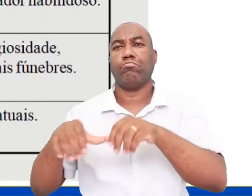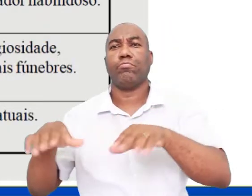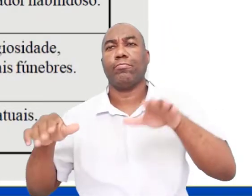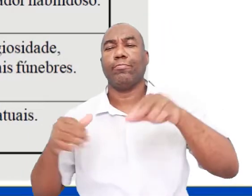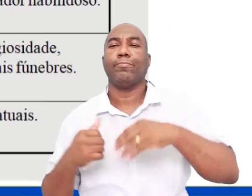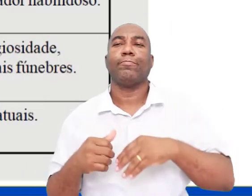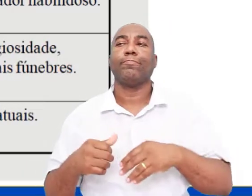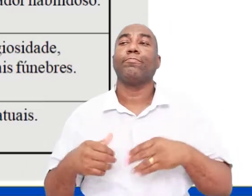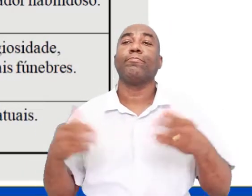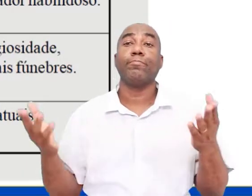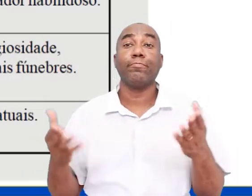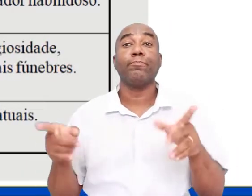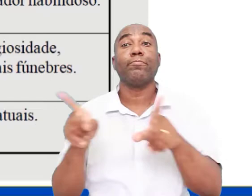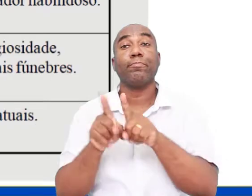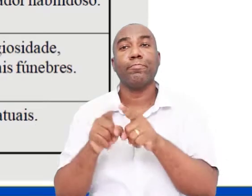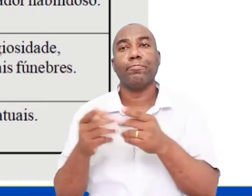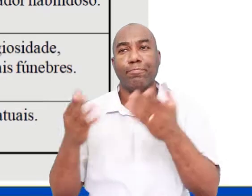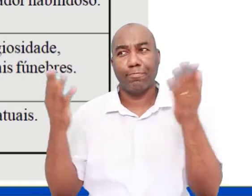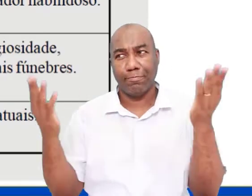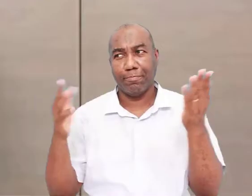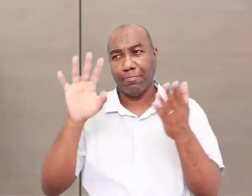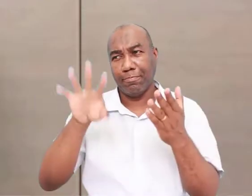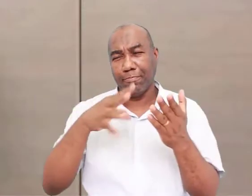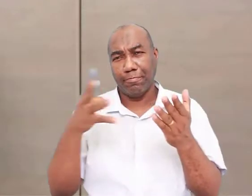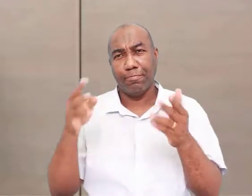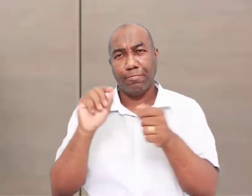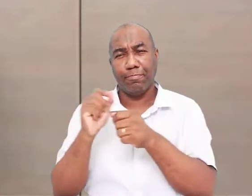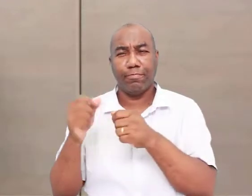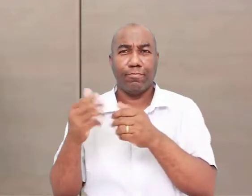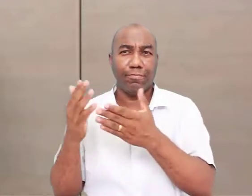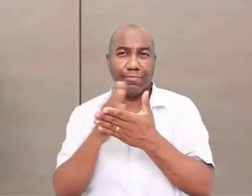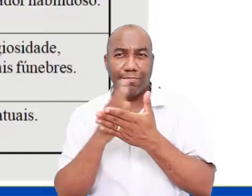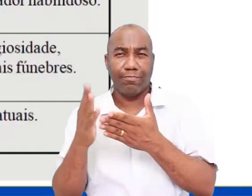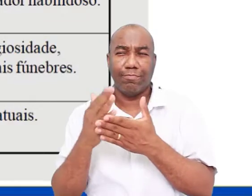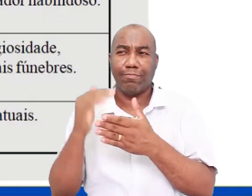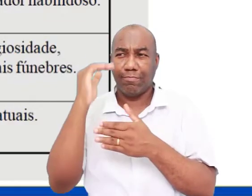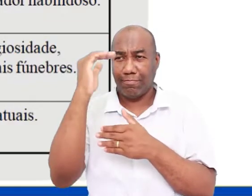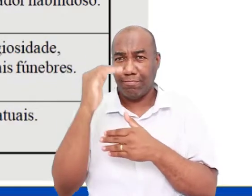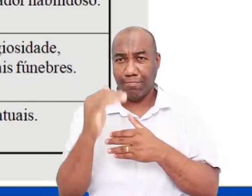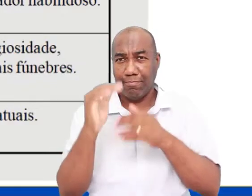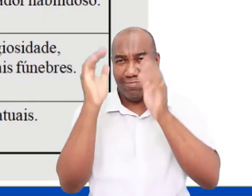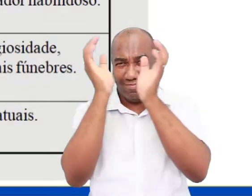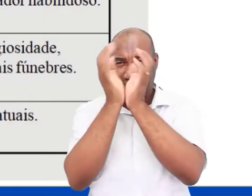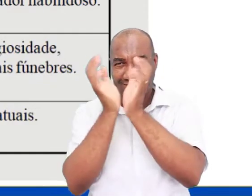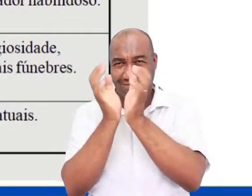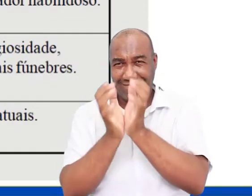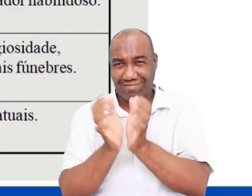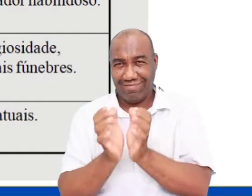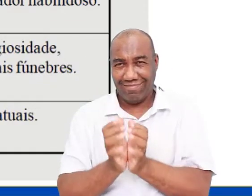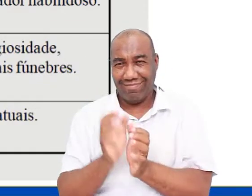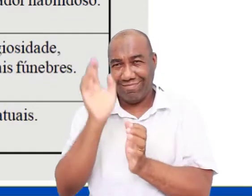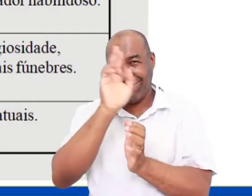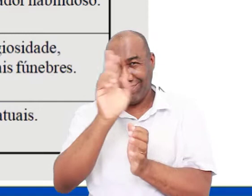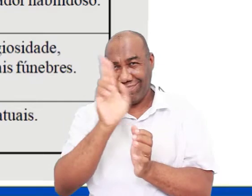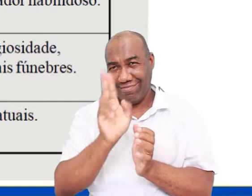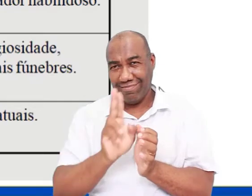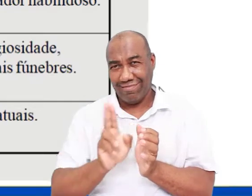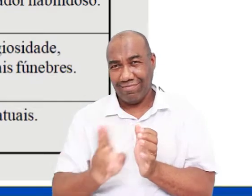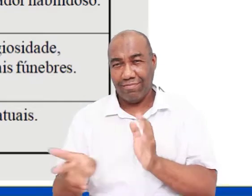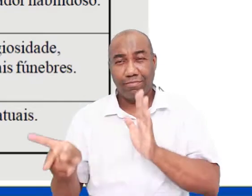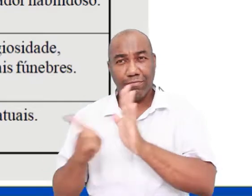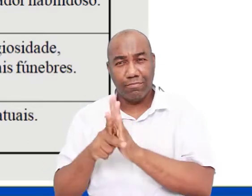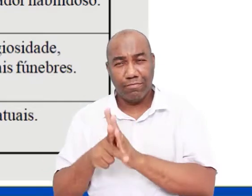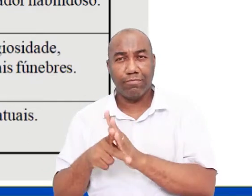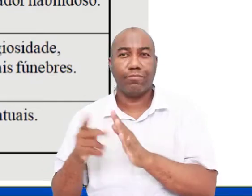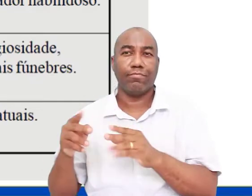nós temos da categoria homo, o homo habilis, erectus, sapiens e o sapiens sapiens que já tem o nosso DNA. Isso aqui já é considerado um